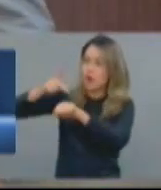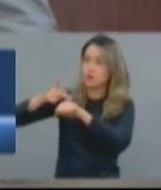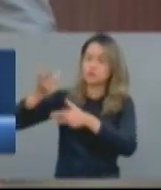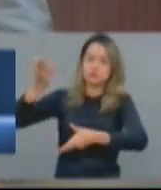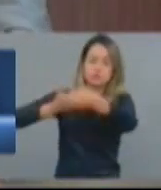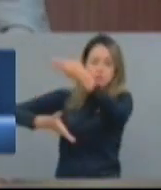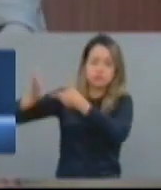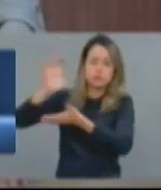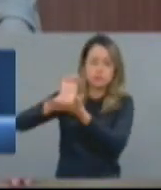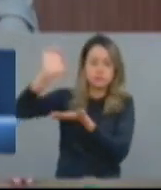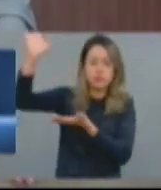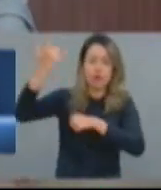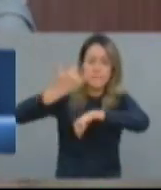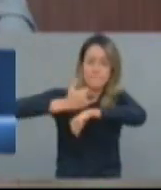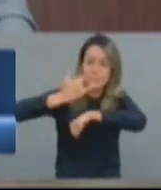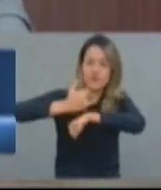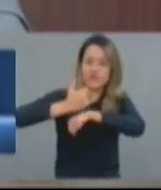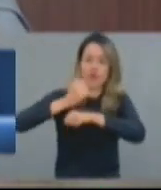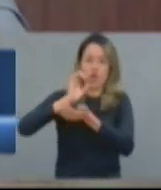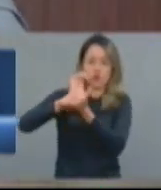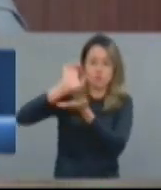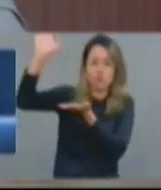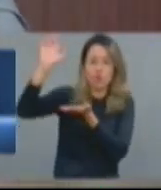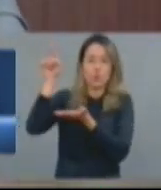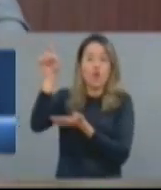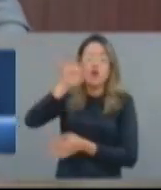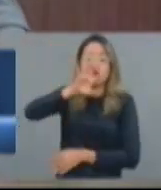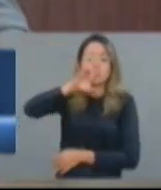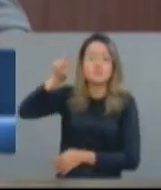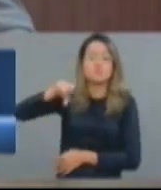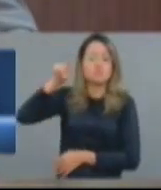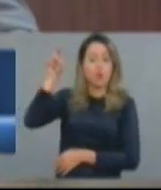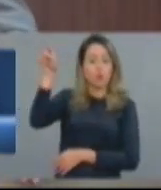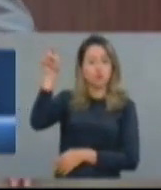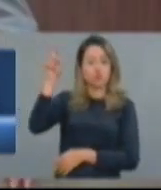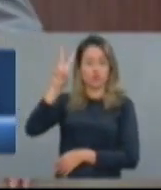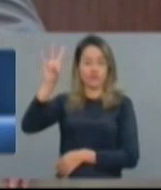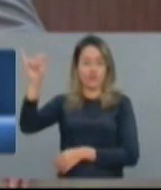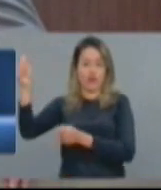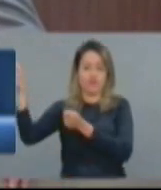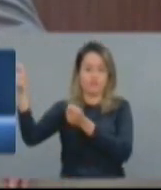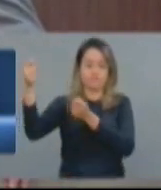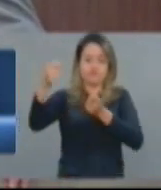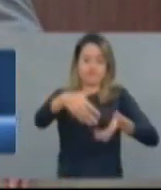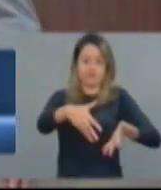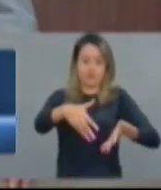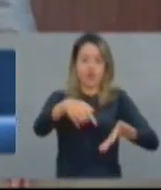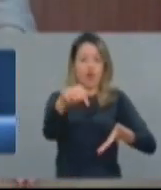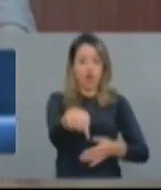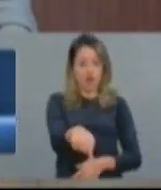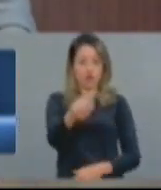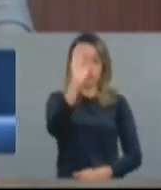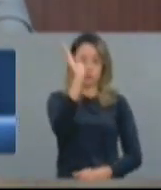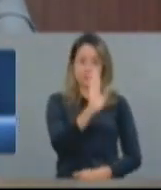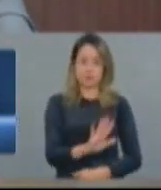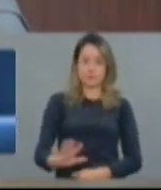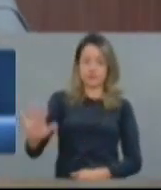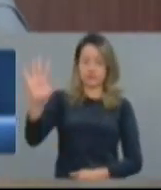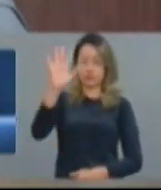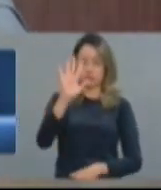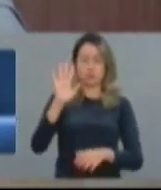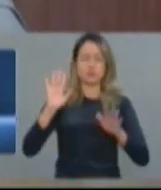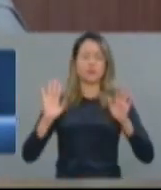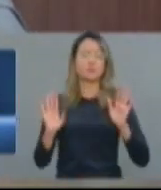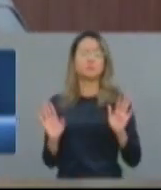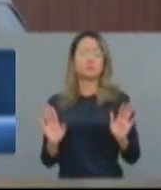como o alumínio, iriam os seus impostos cobrir todas essas despesas por mais irresponsáveis que fossem. Só que quando